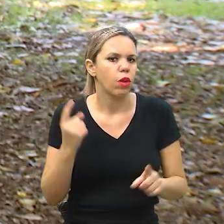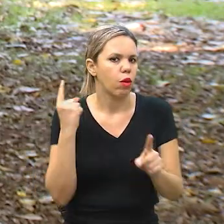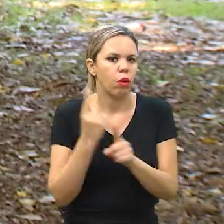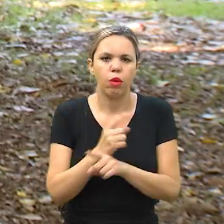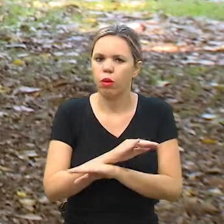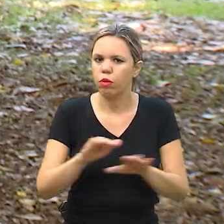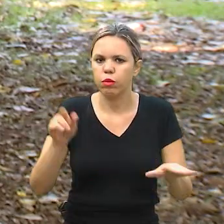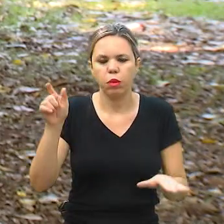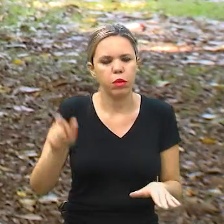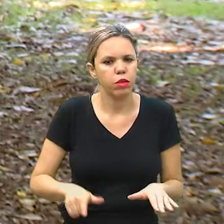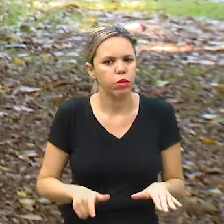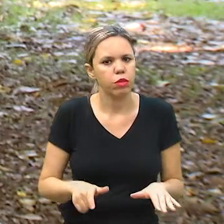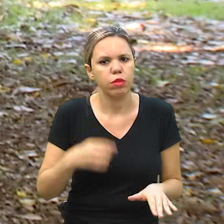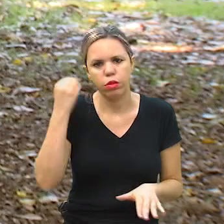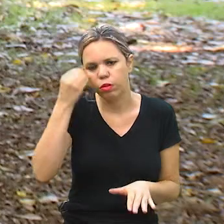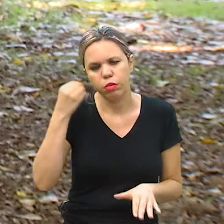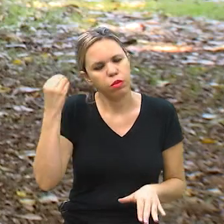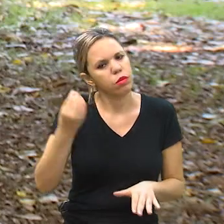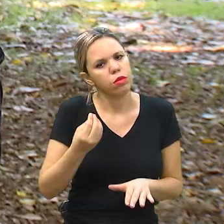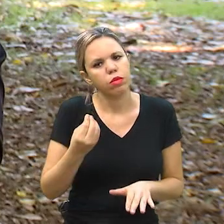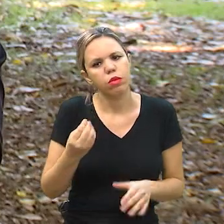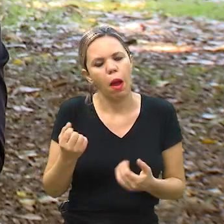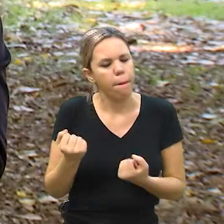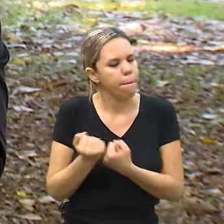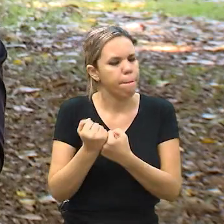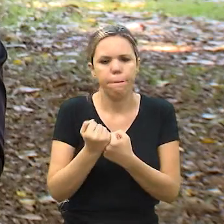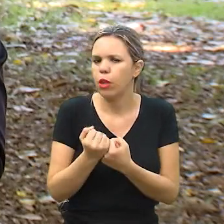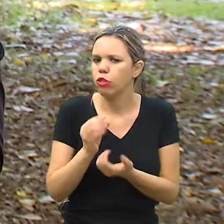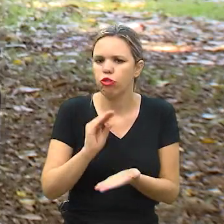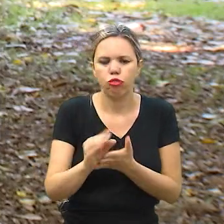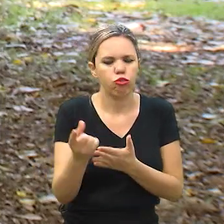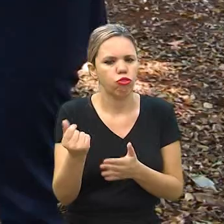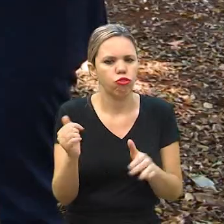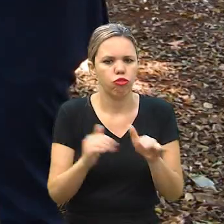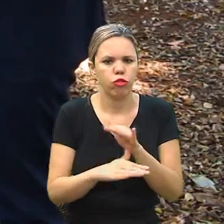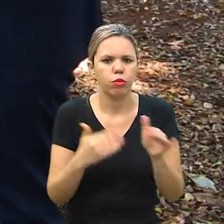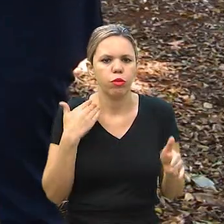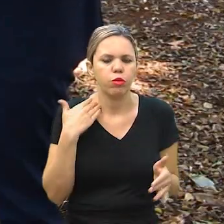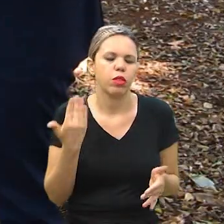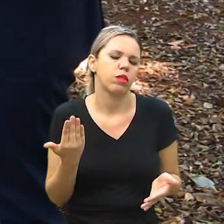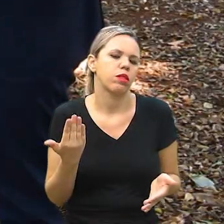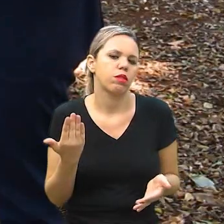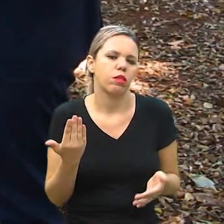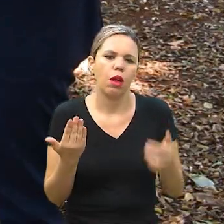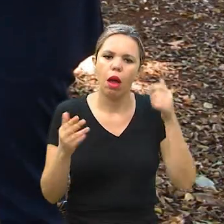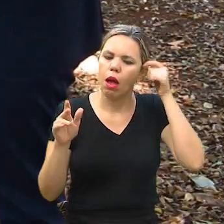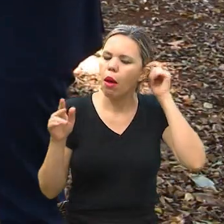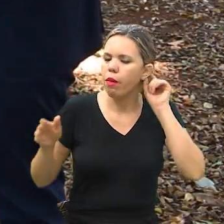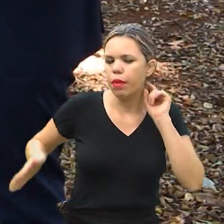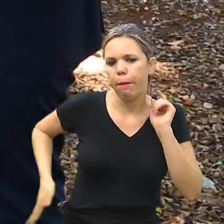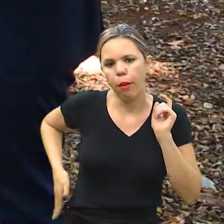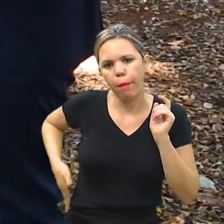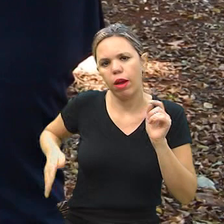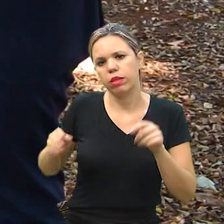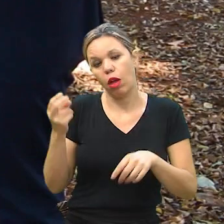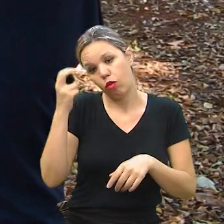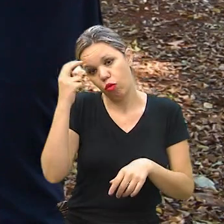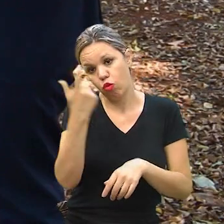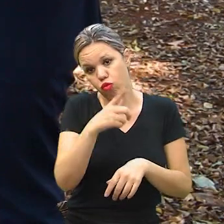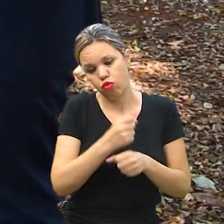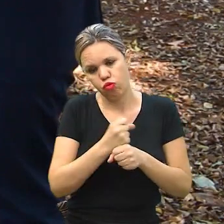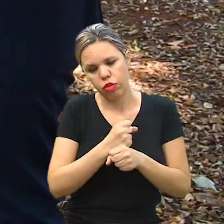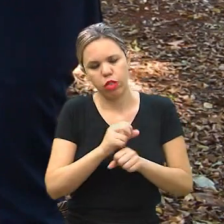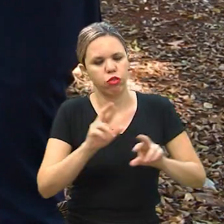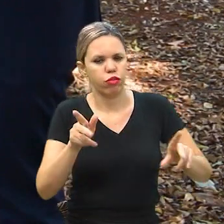uma pessoa especializada no mercado financeiro que apoia o investimento em poupança. A poupança está mais na cultura do brasileiro por outros anos,